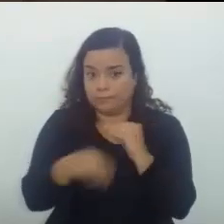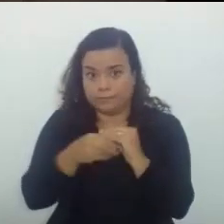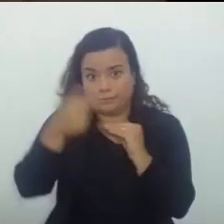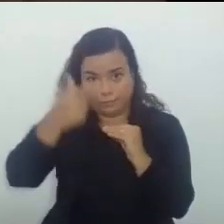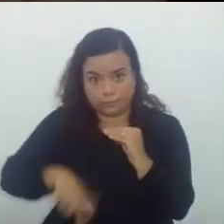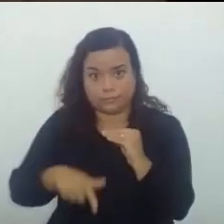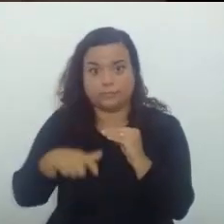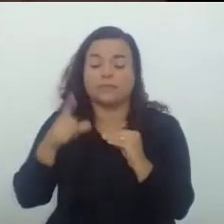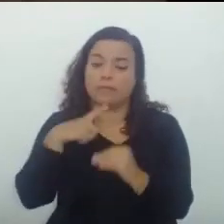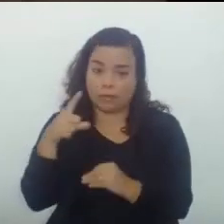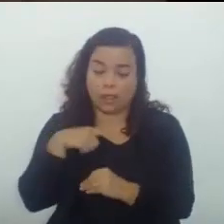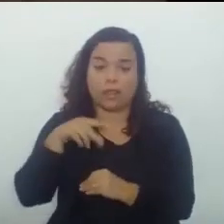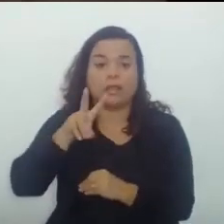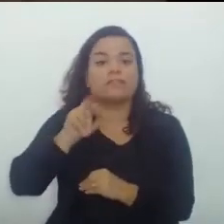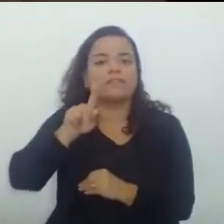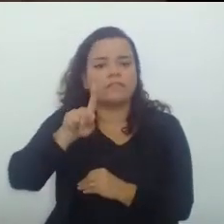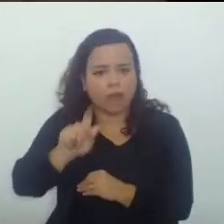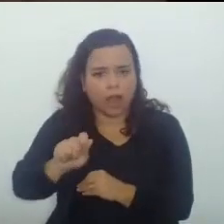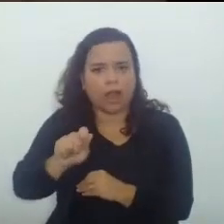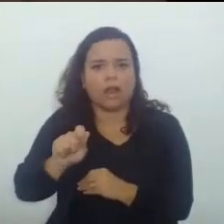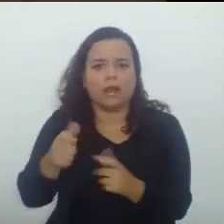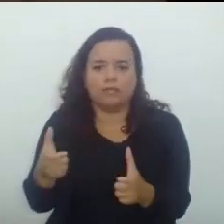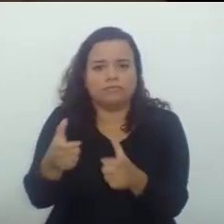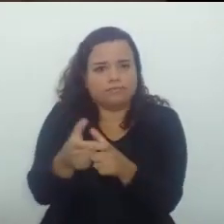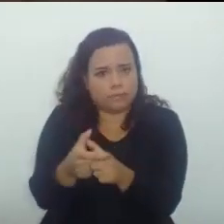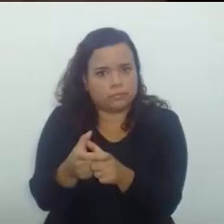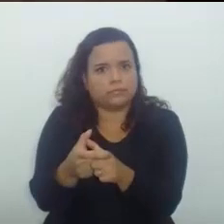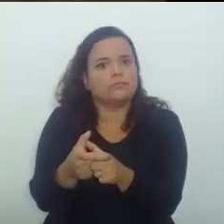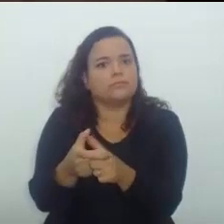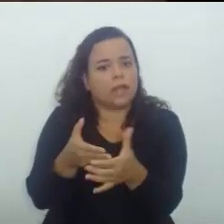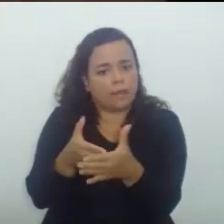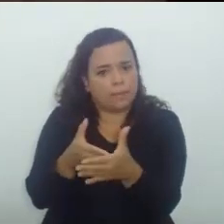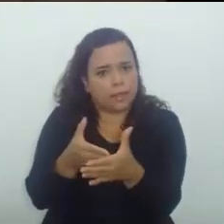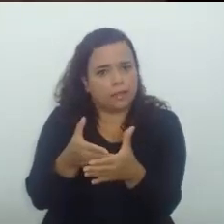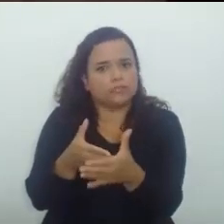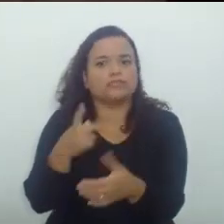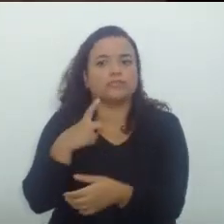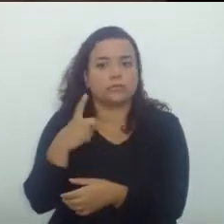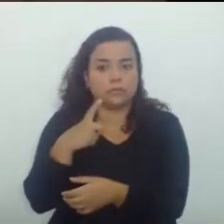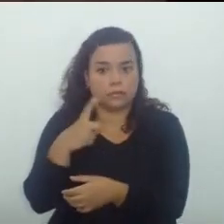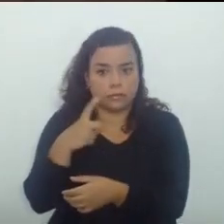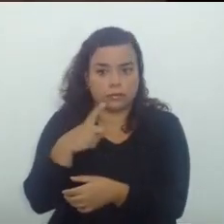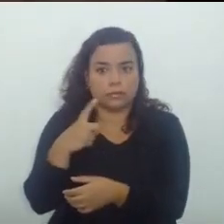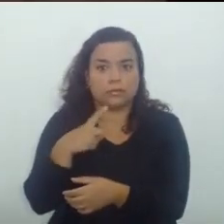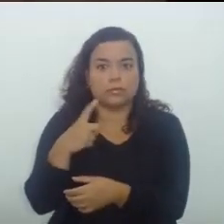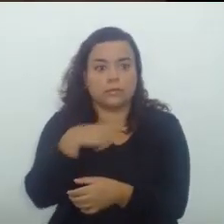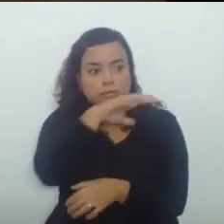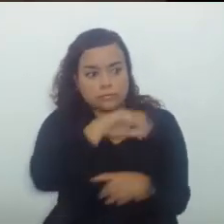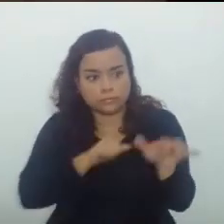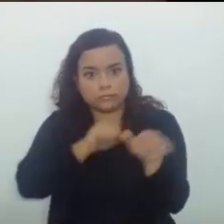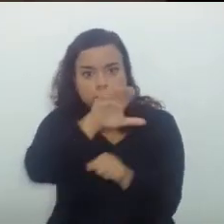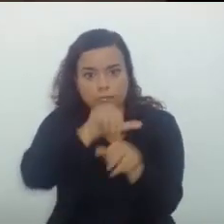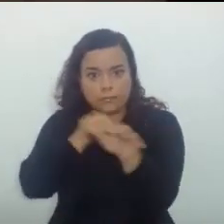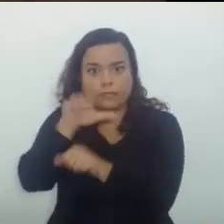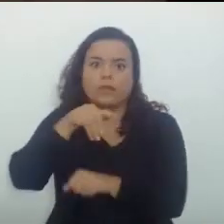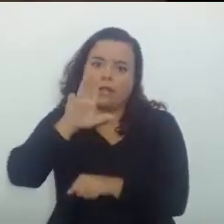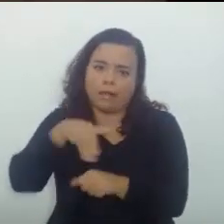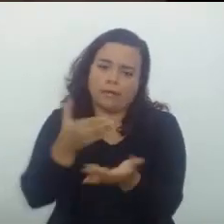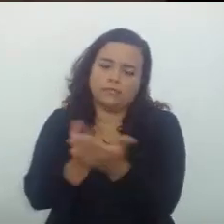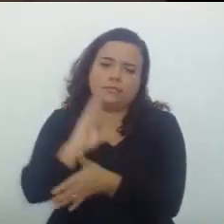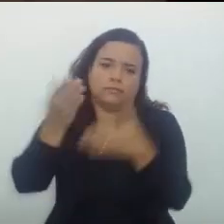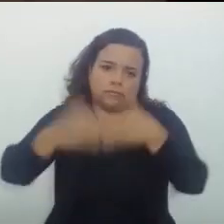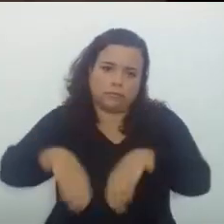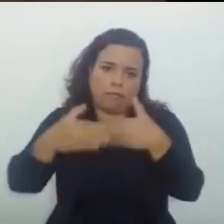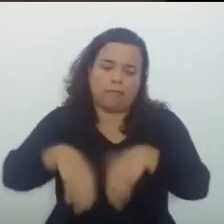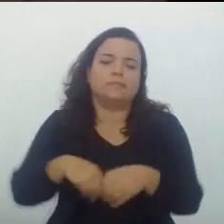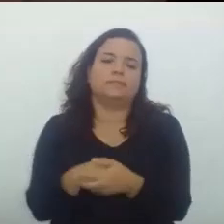vagas Limitadas Para nomeação Desses Aprovados Em concursos No momento